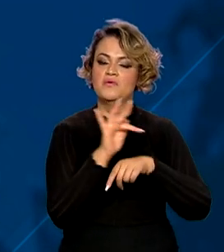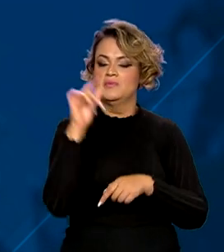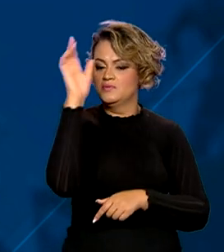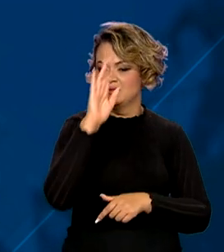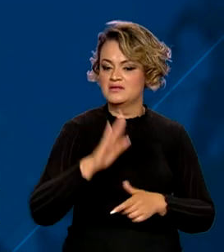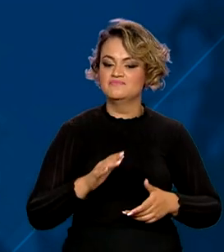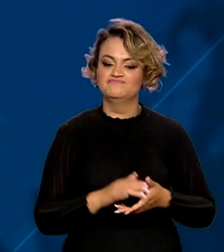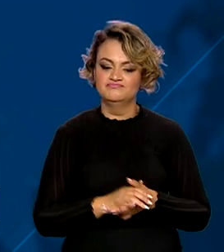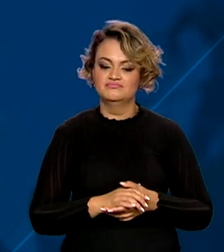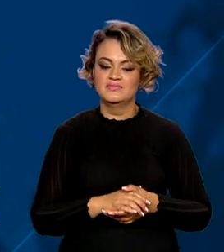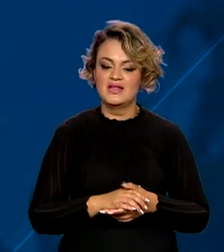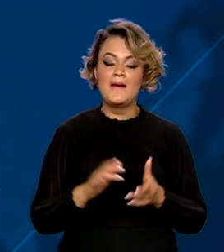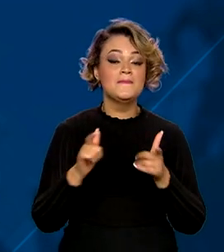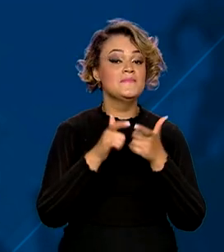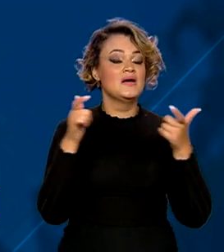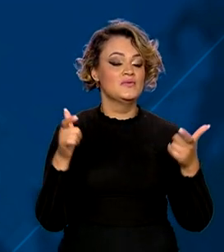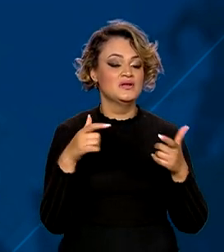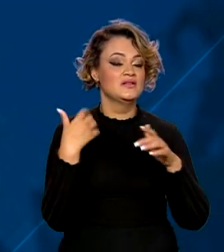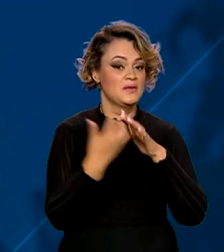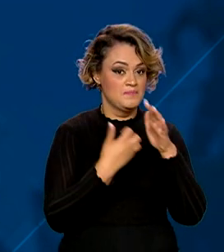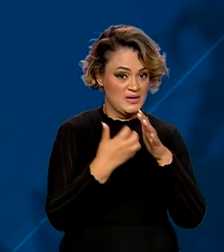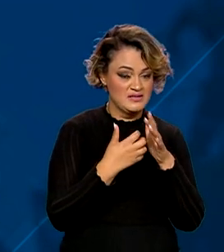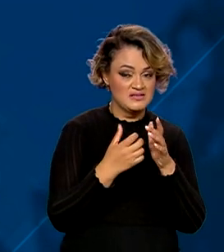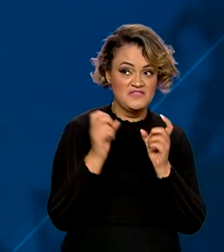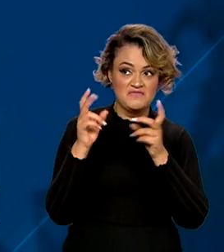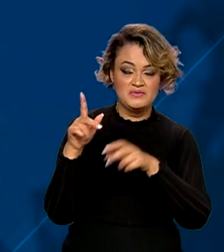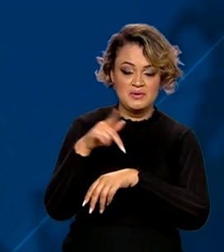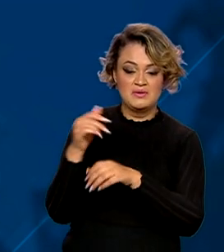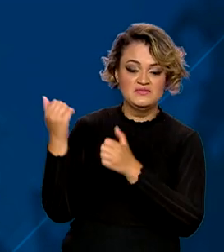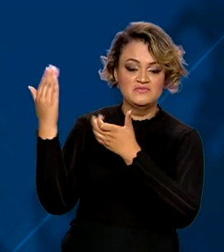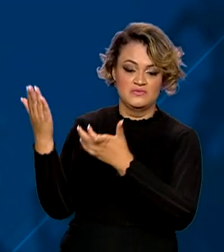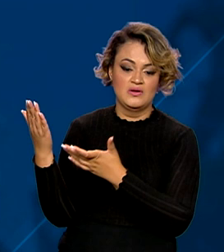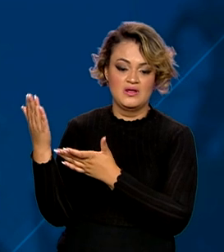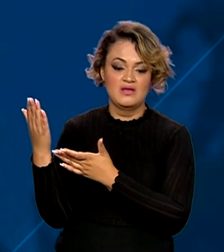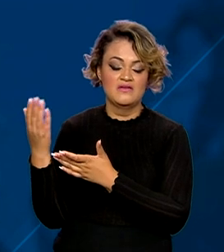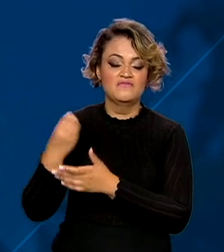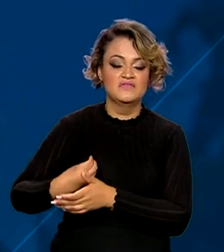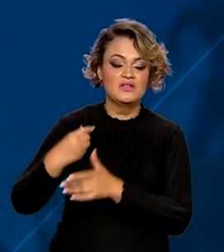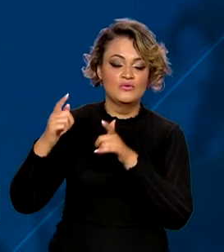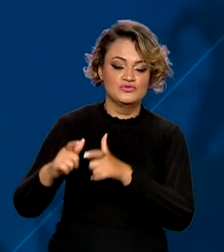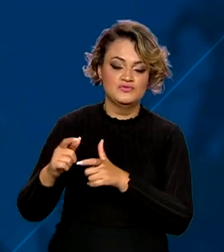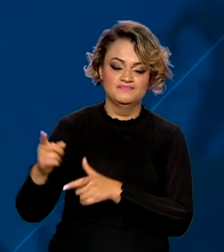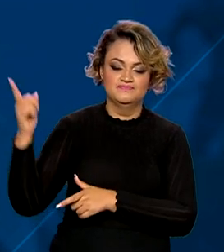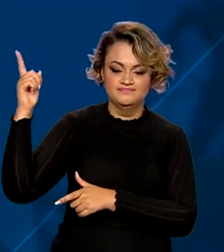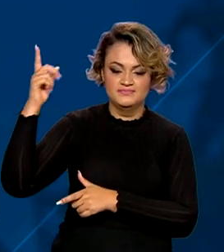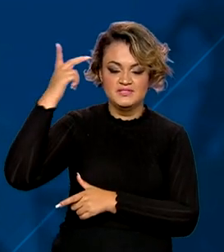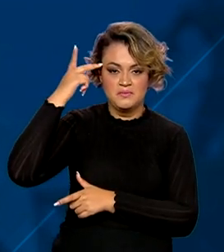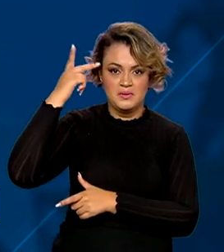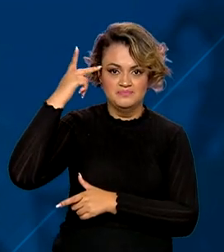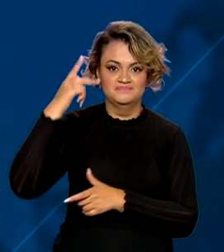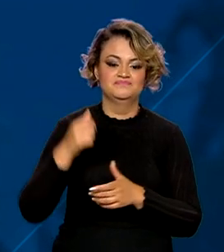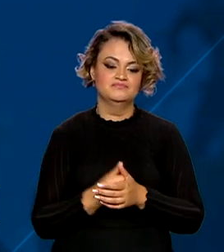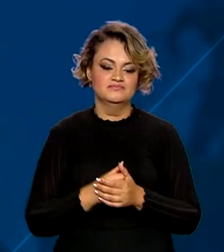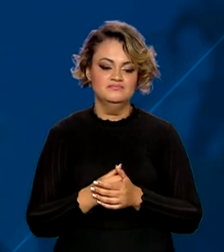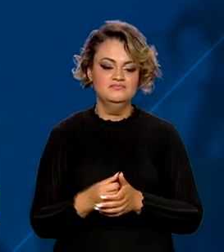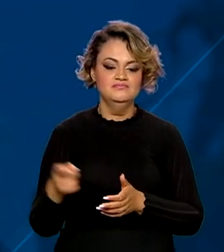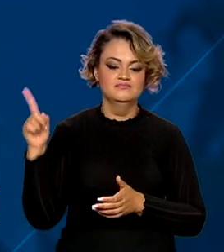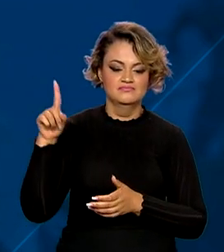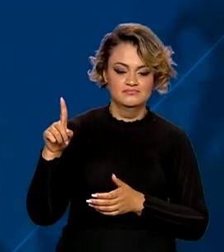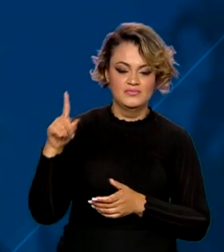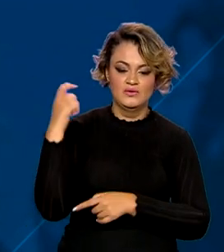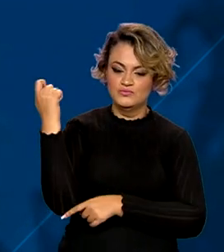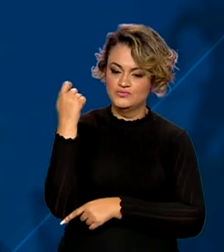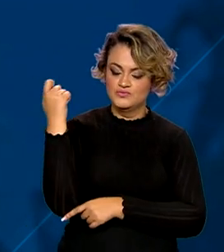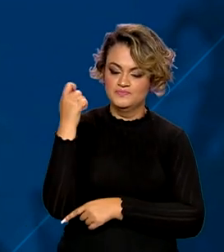país. A maior parte das firmas que vendem para outros países está sediada em São Paulo, seguida do Rio